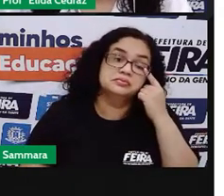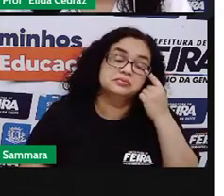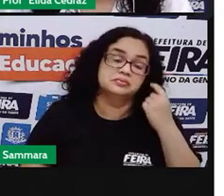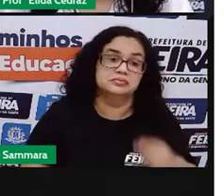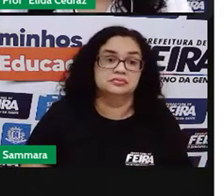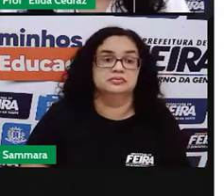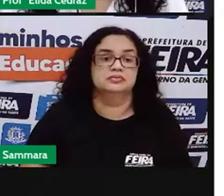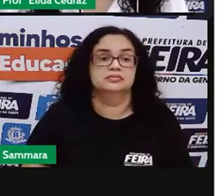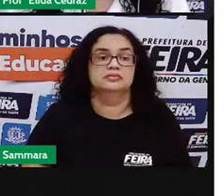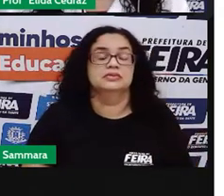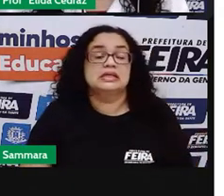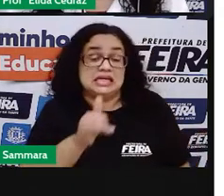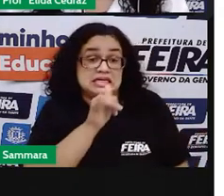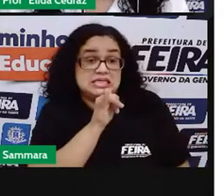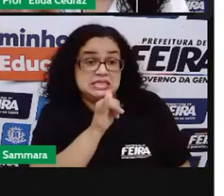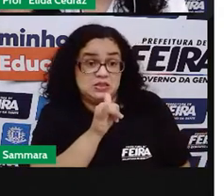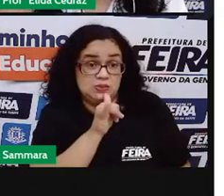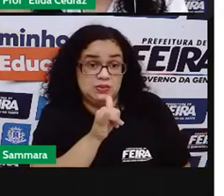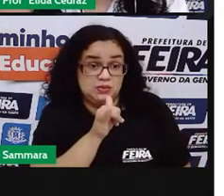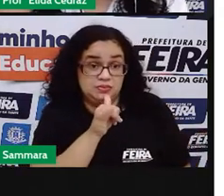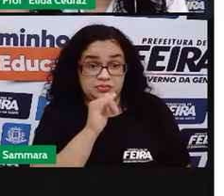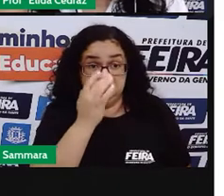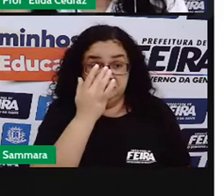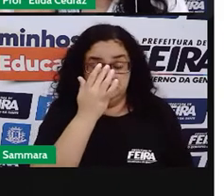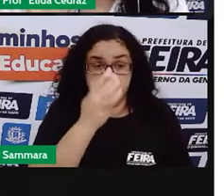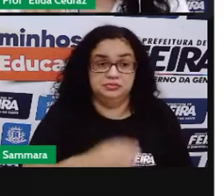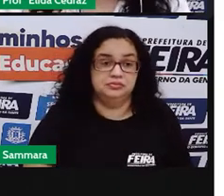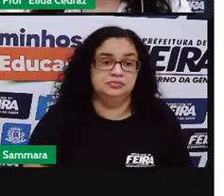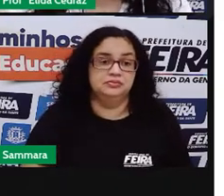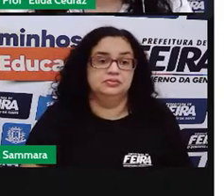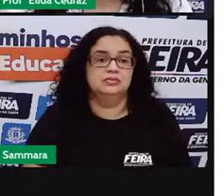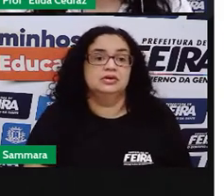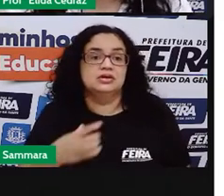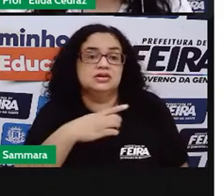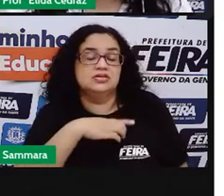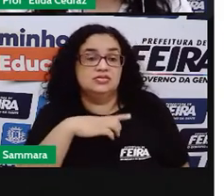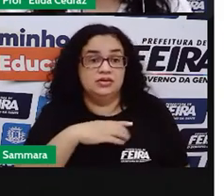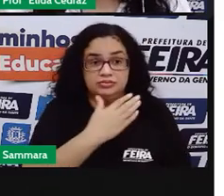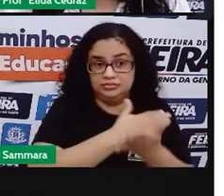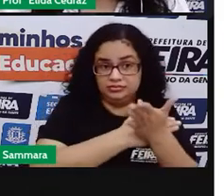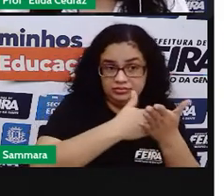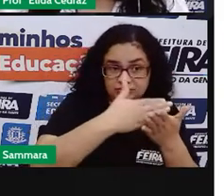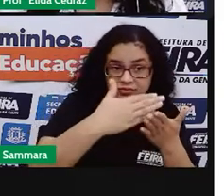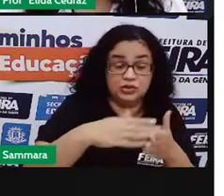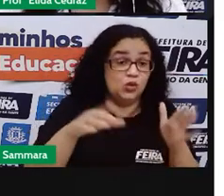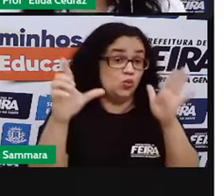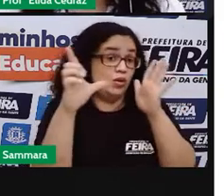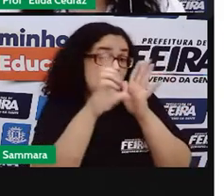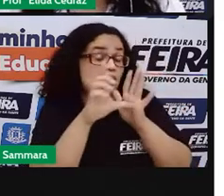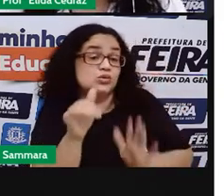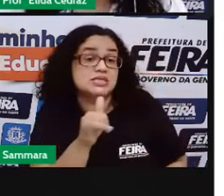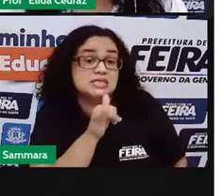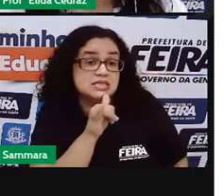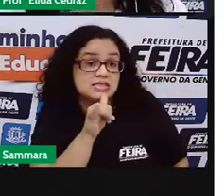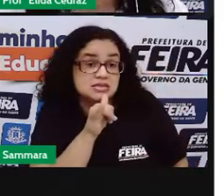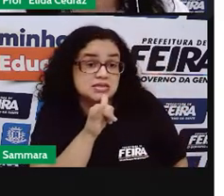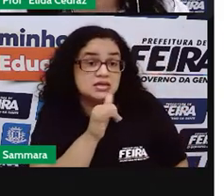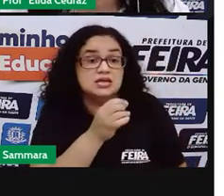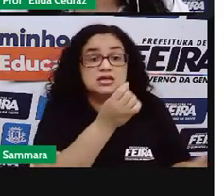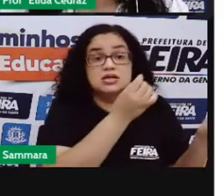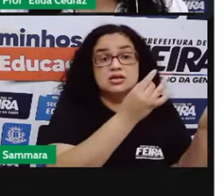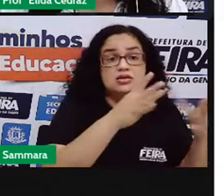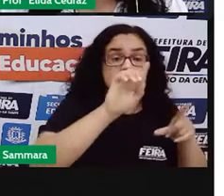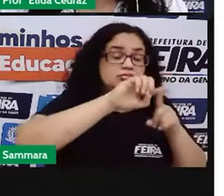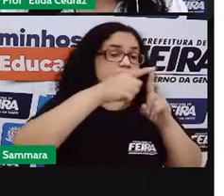serviço. Vou dar um exemplo. O inaugurar uma loja de moda